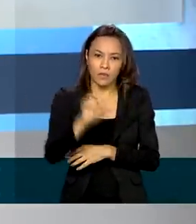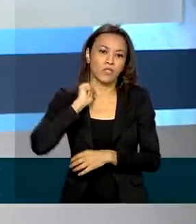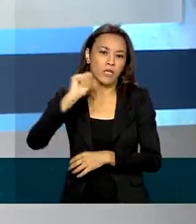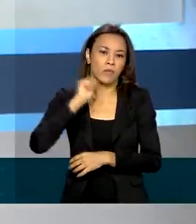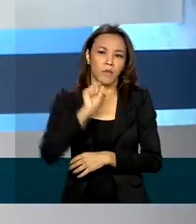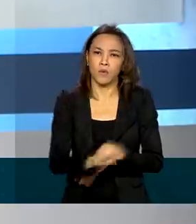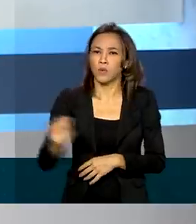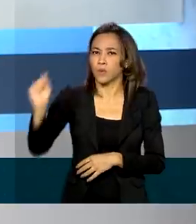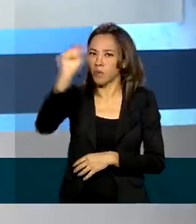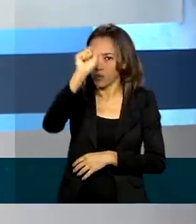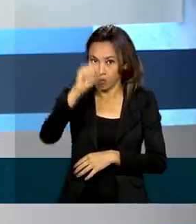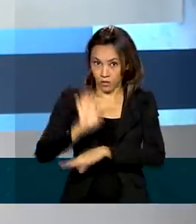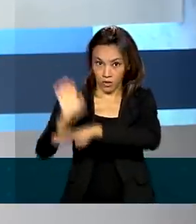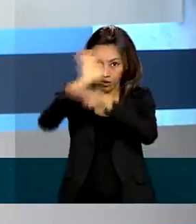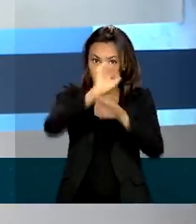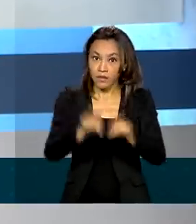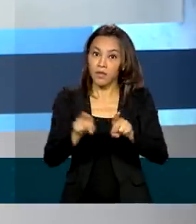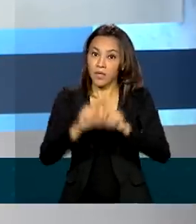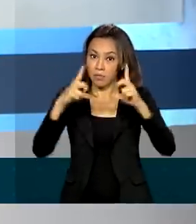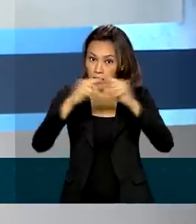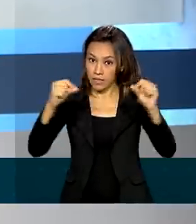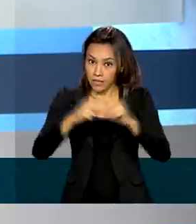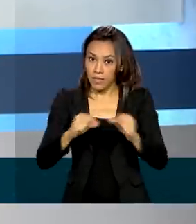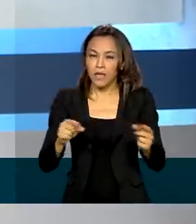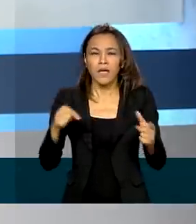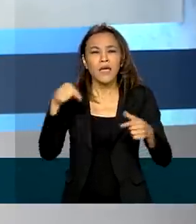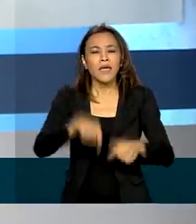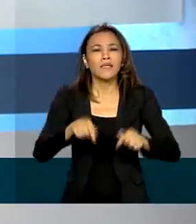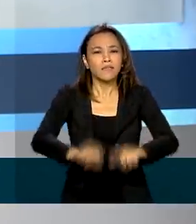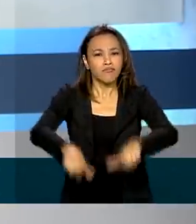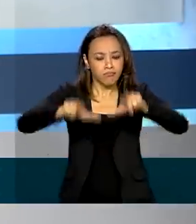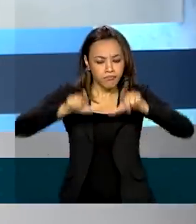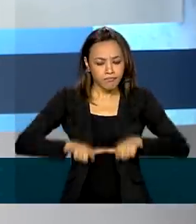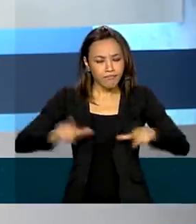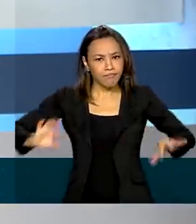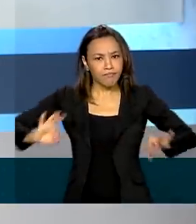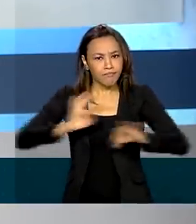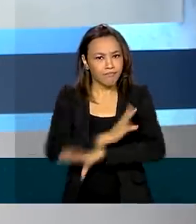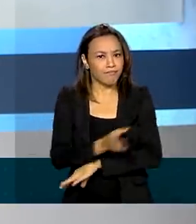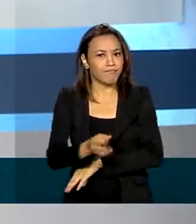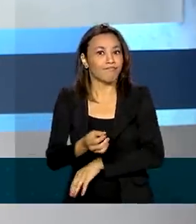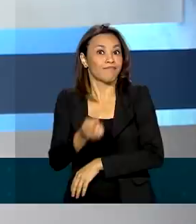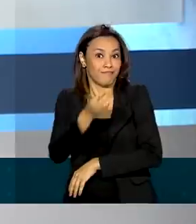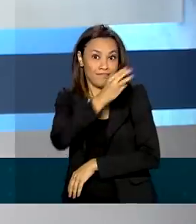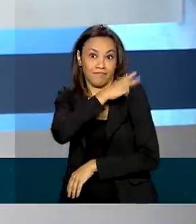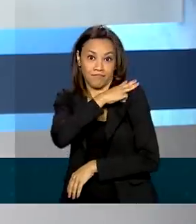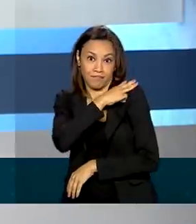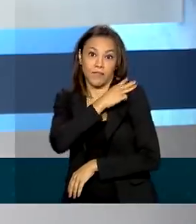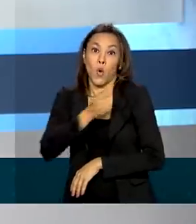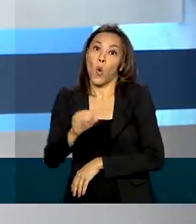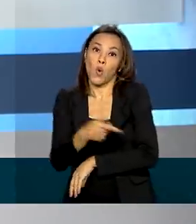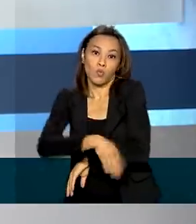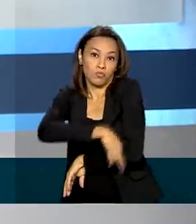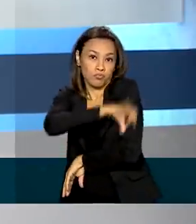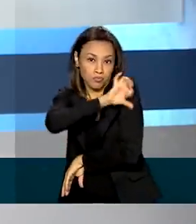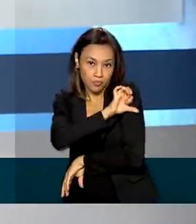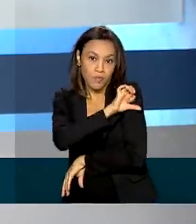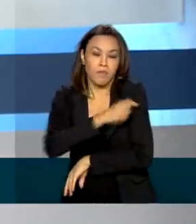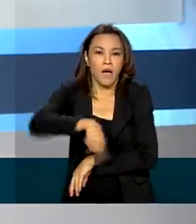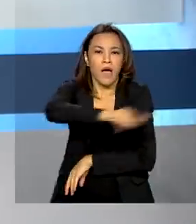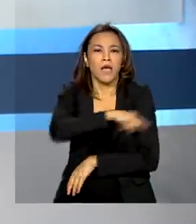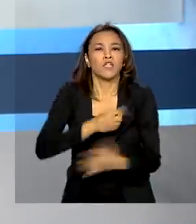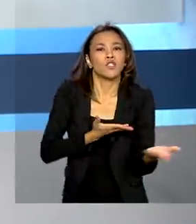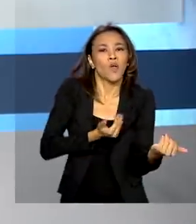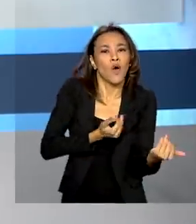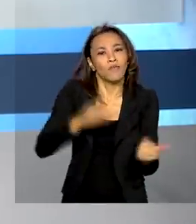estados e no Distrito Federal. O INSEJA permite conceder o diploma de conclusão do ensino fundamental ou médio para jovens e adultos